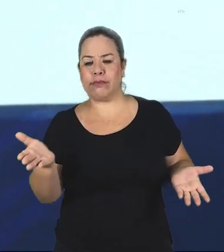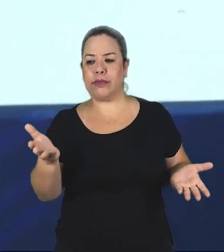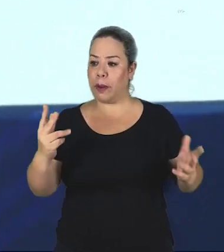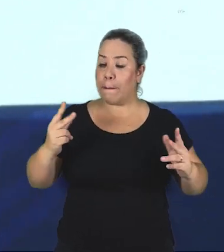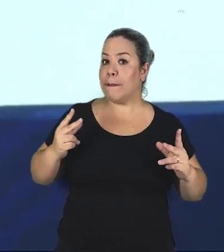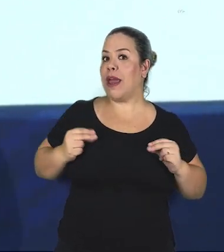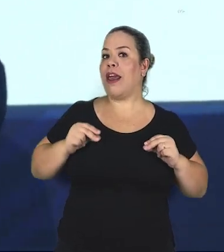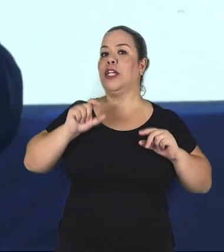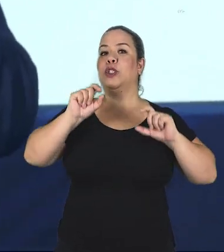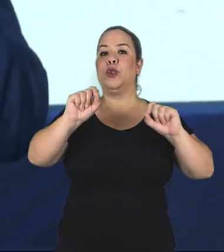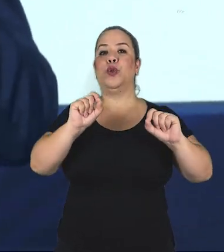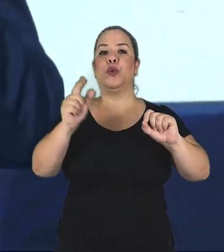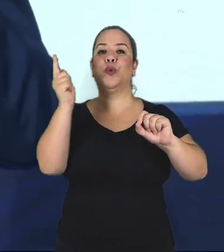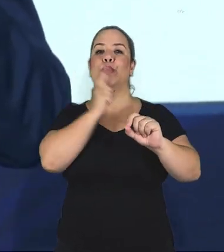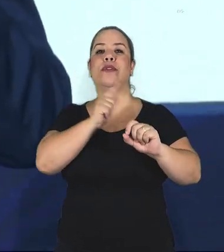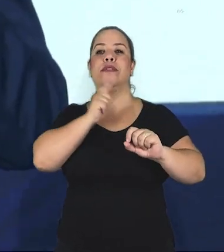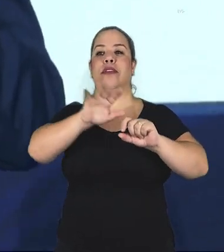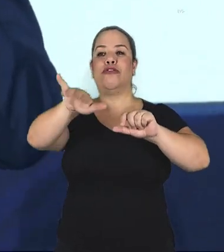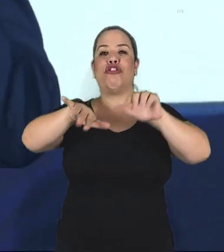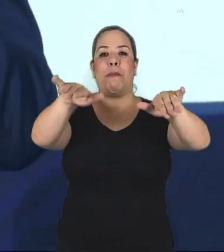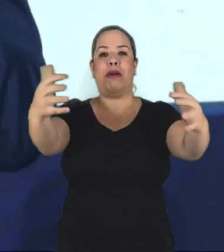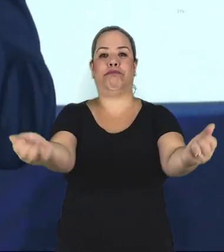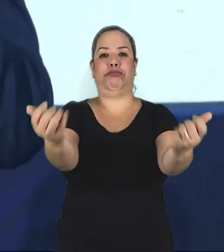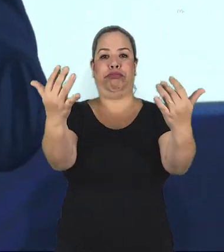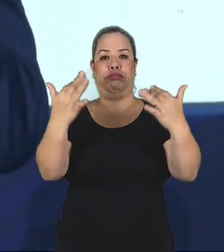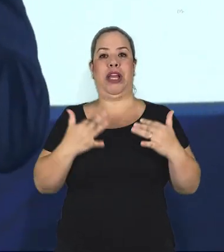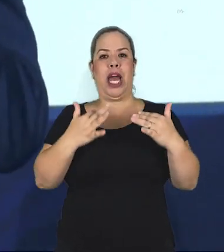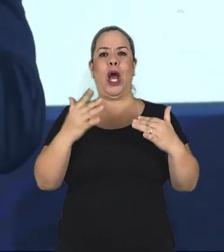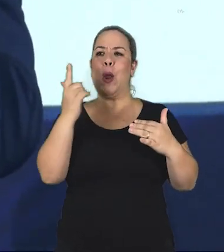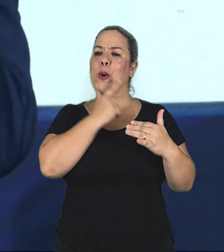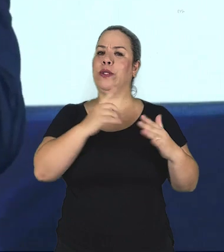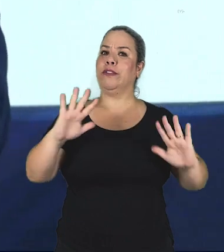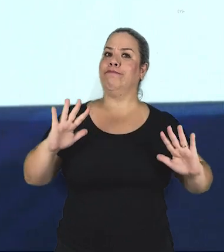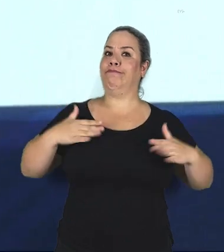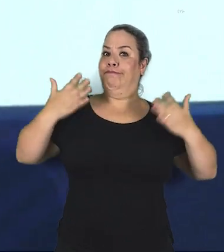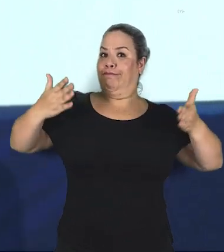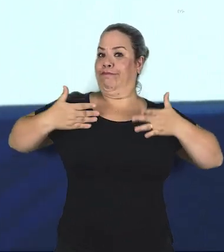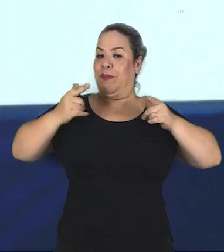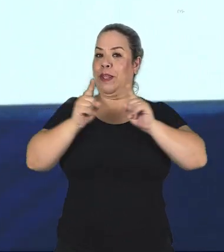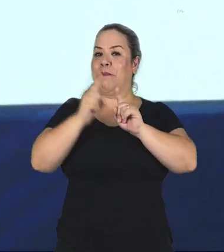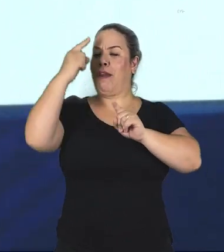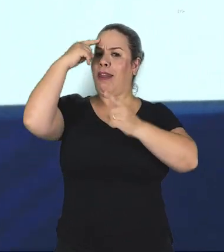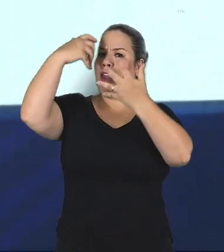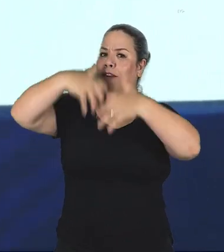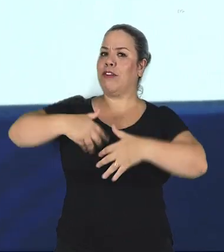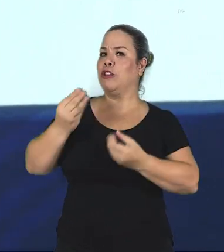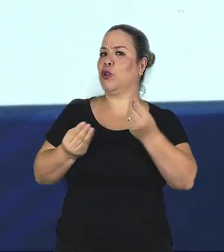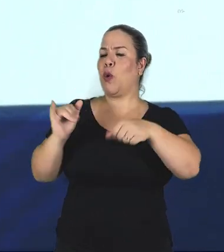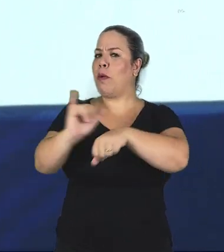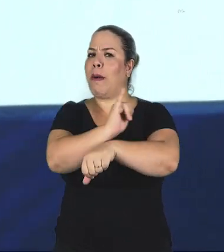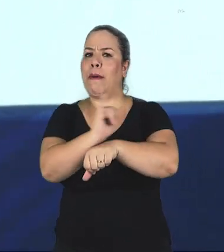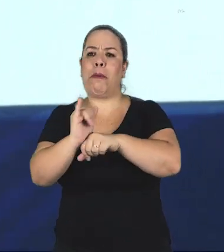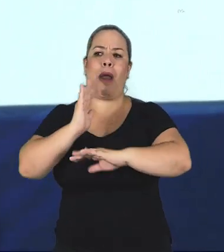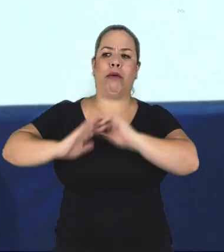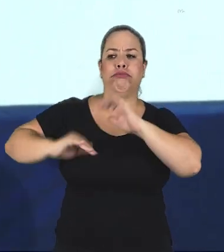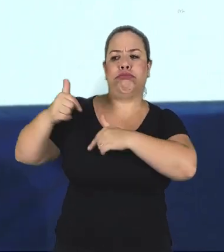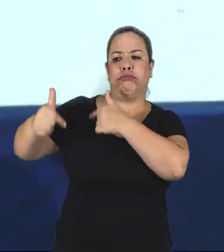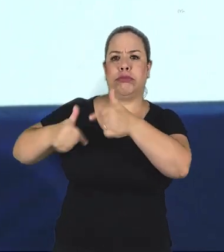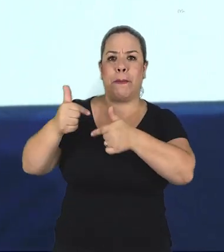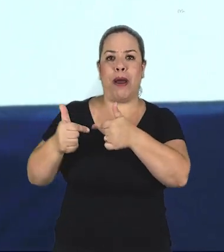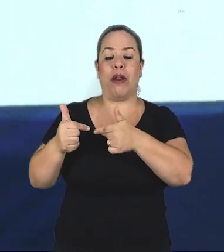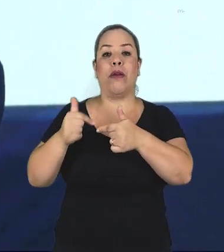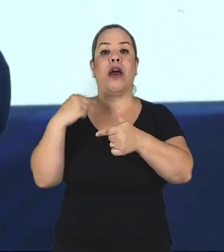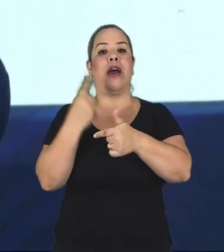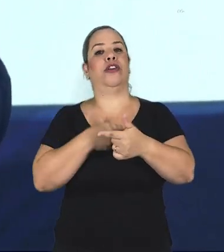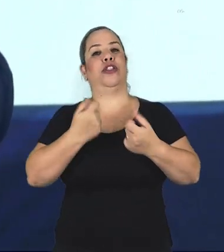Não merece chamar toda a carreira e celebrar e refletir os rumos? Então é isso que a gente tem que propor